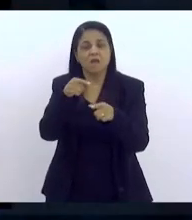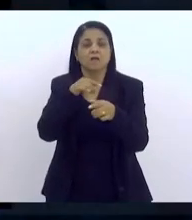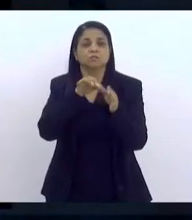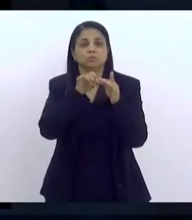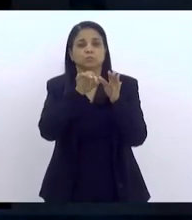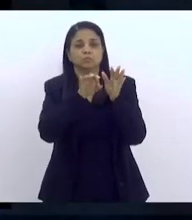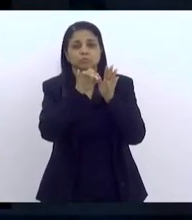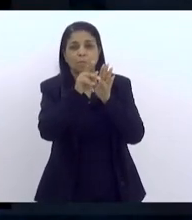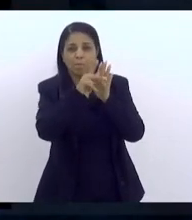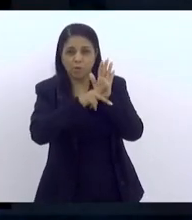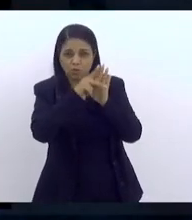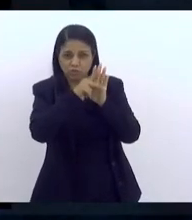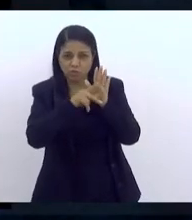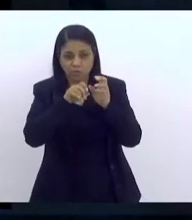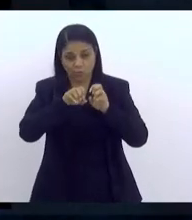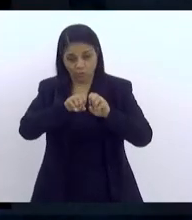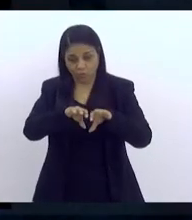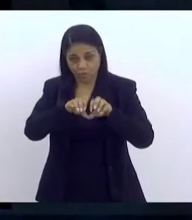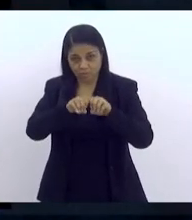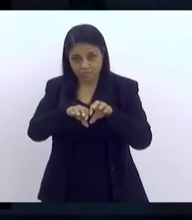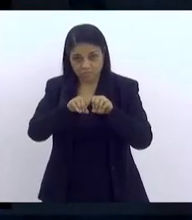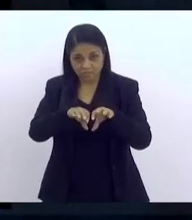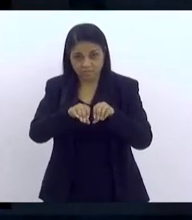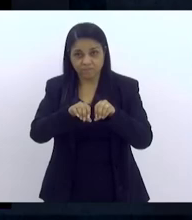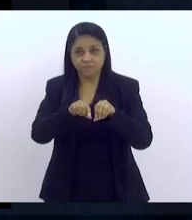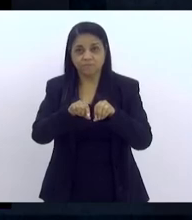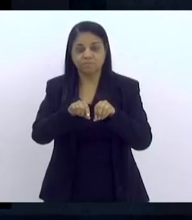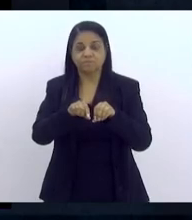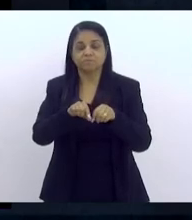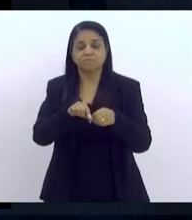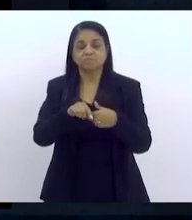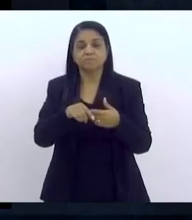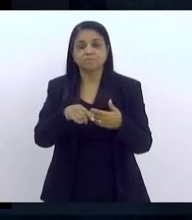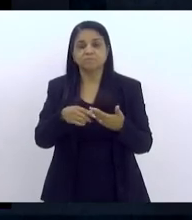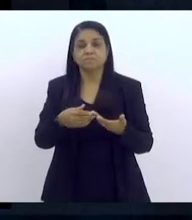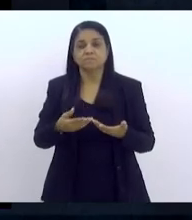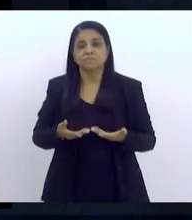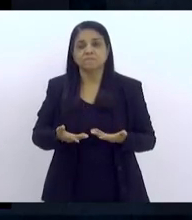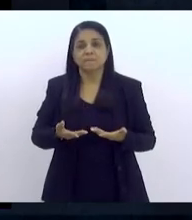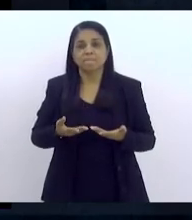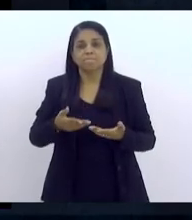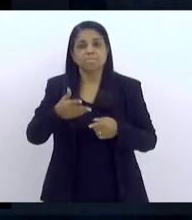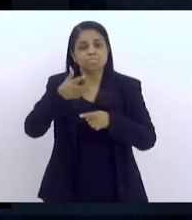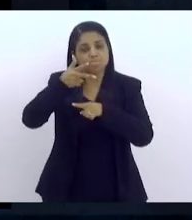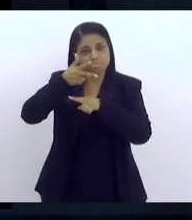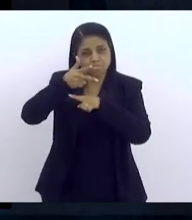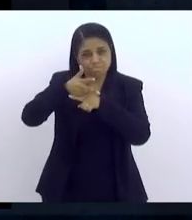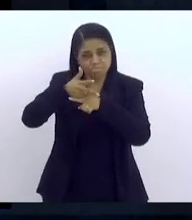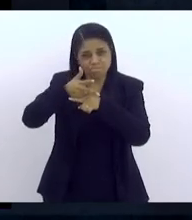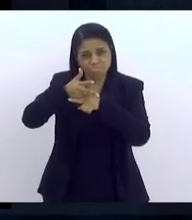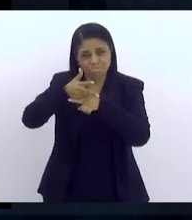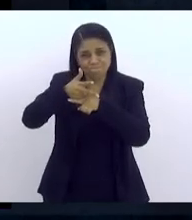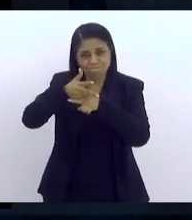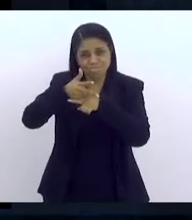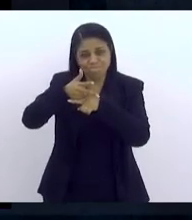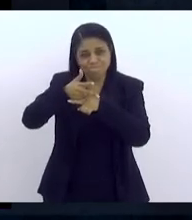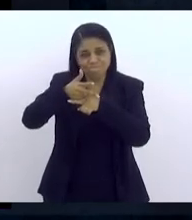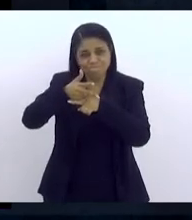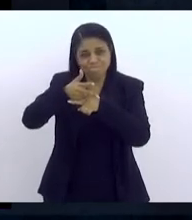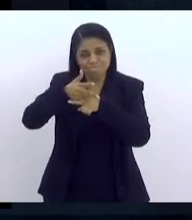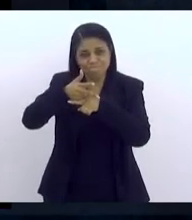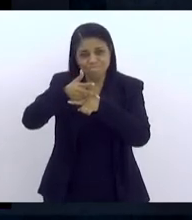que é a educação, a gente... O vídeo, ele está dentro do...